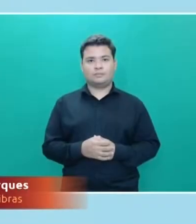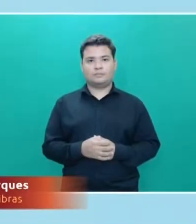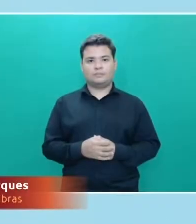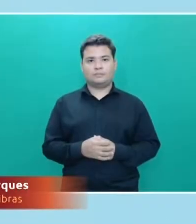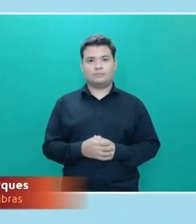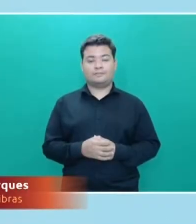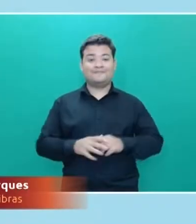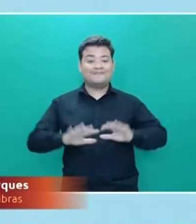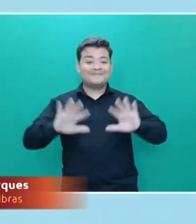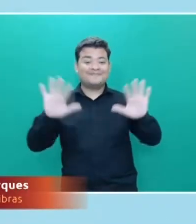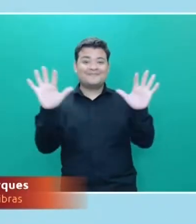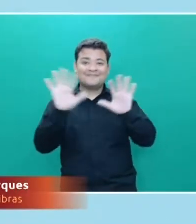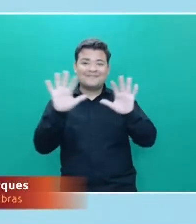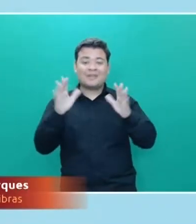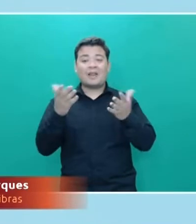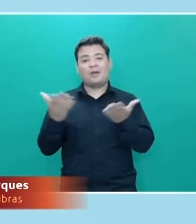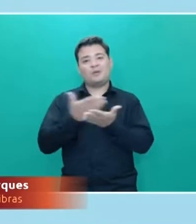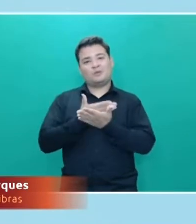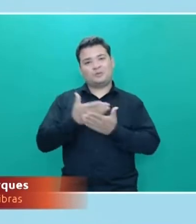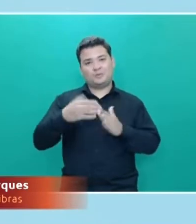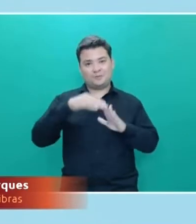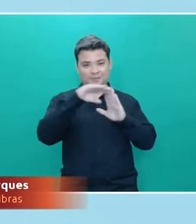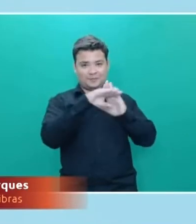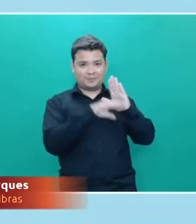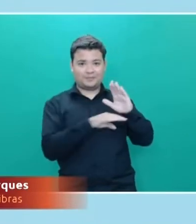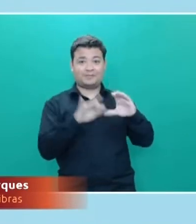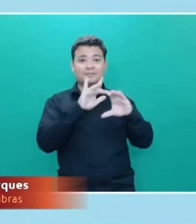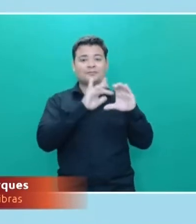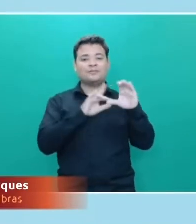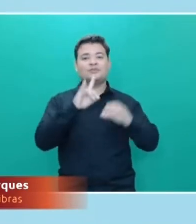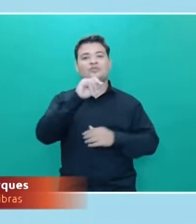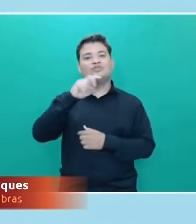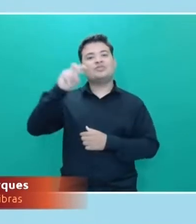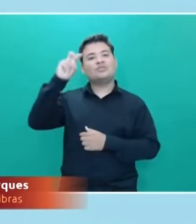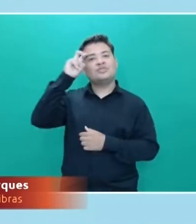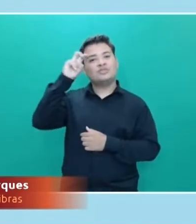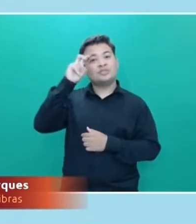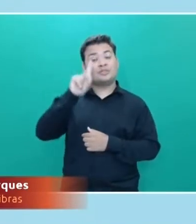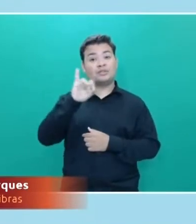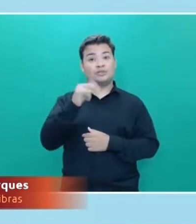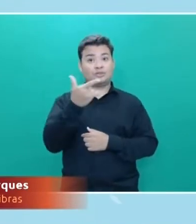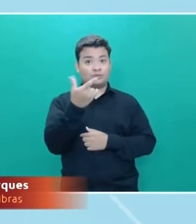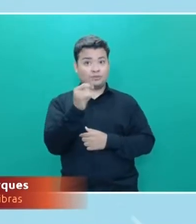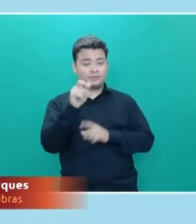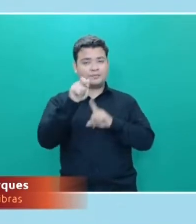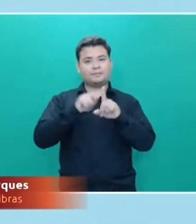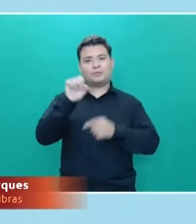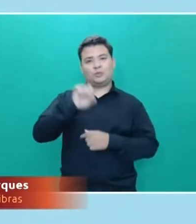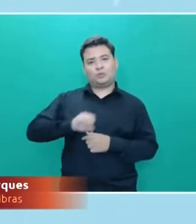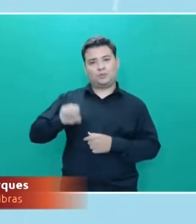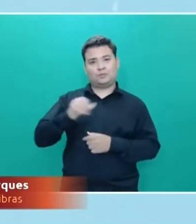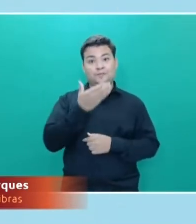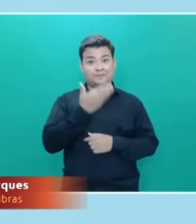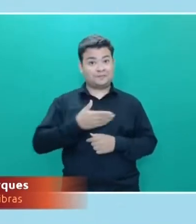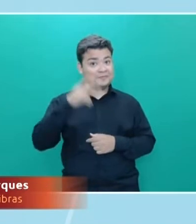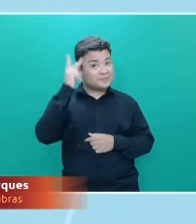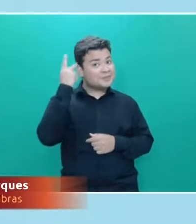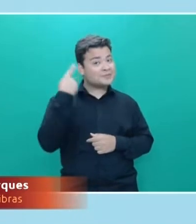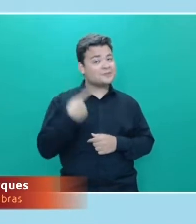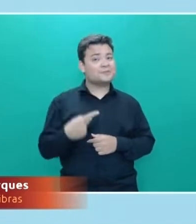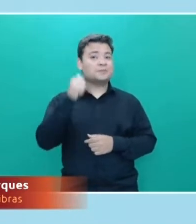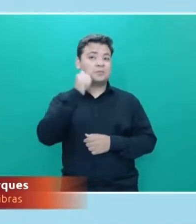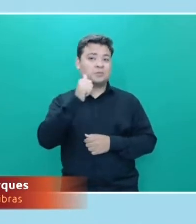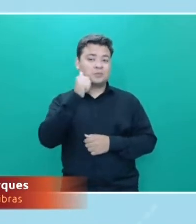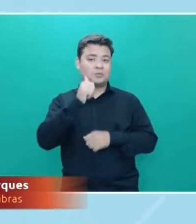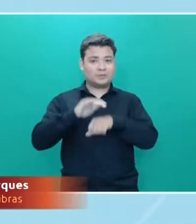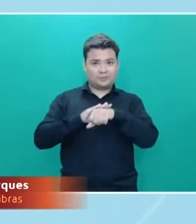Olá, está começando a Conexões dessa quinta-feira, dia 20 de outubro. Eu sou a Camila Maia, uma mulher branca,